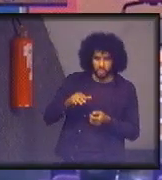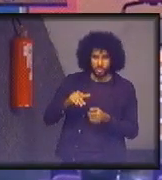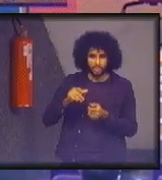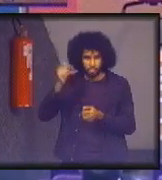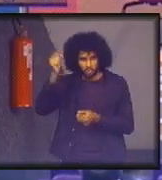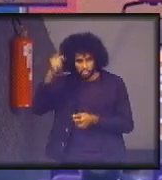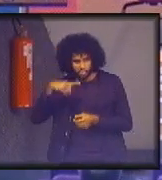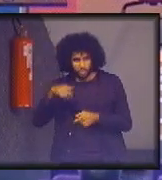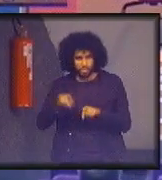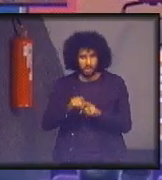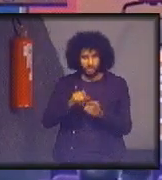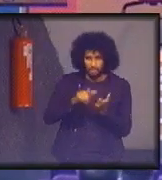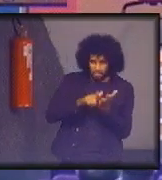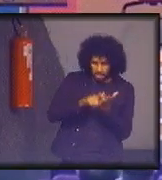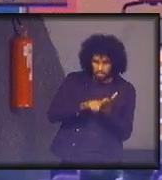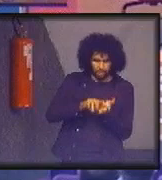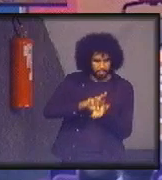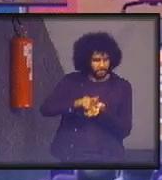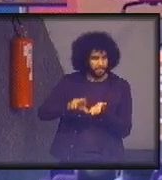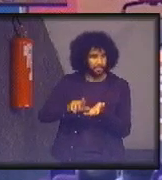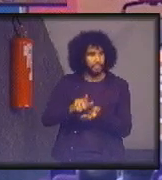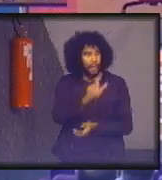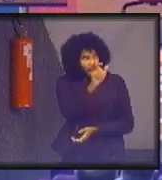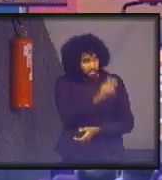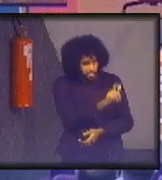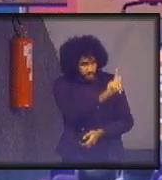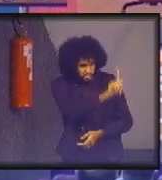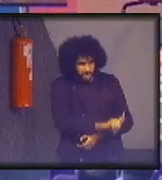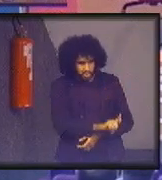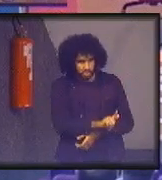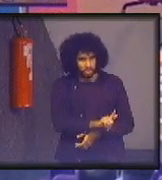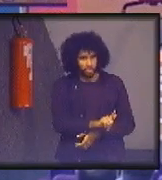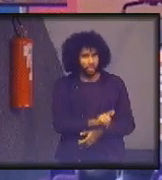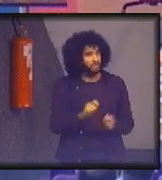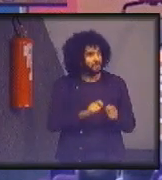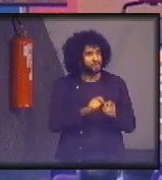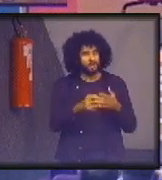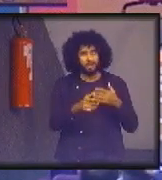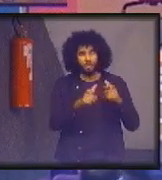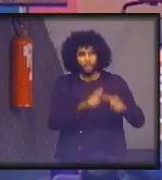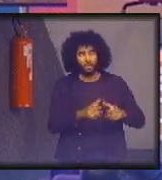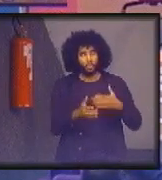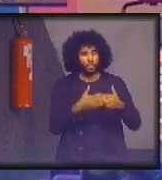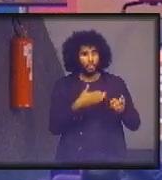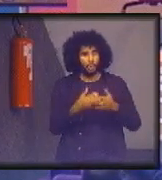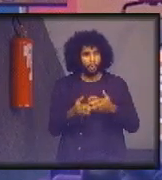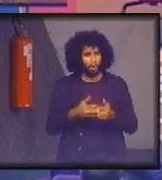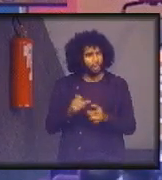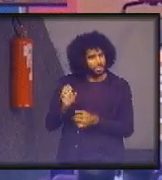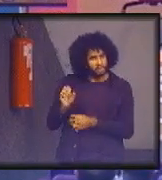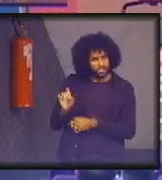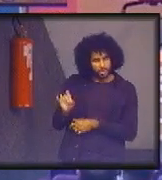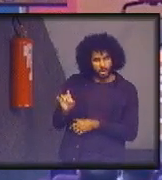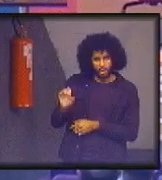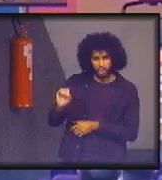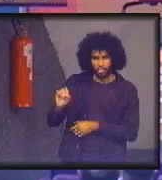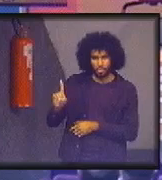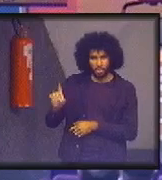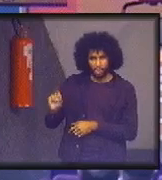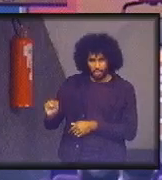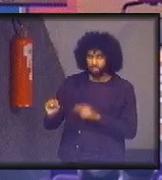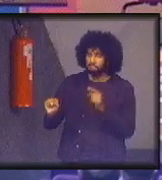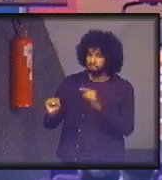teria que estar fazendo em qualquer ocasião, independentemente do ODS. O gestor não tem a obrigação de reduzir despesa,